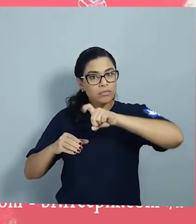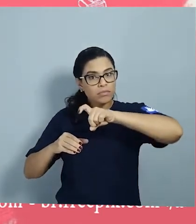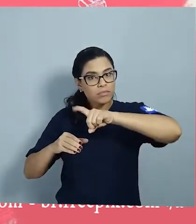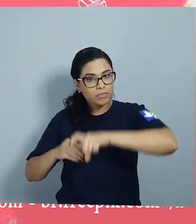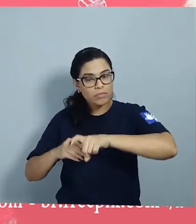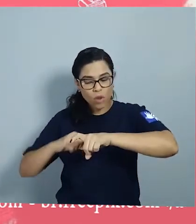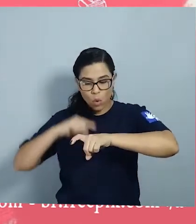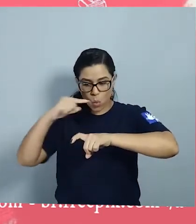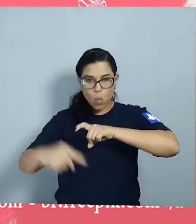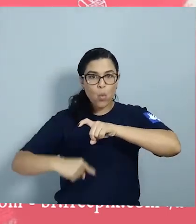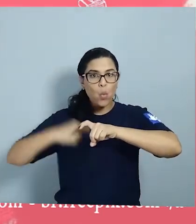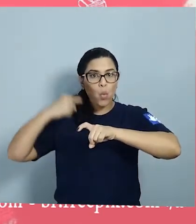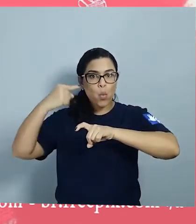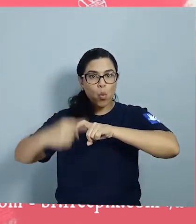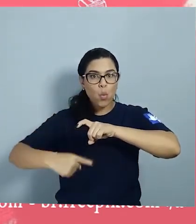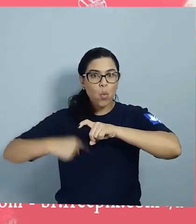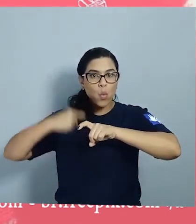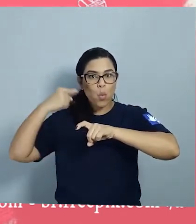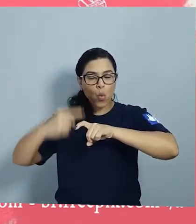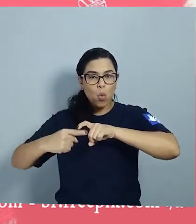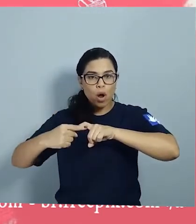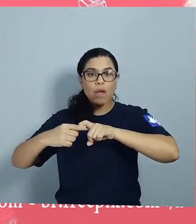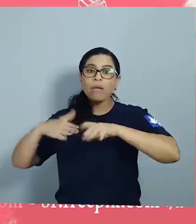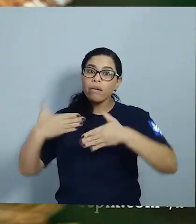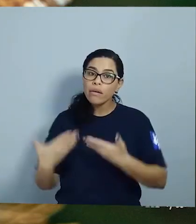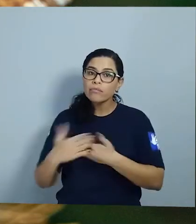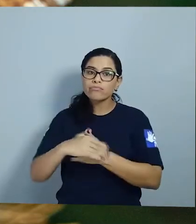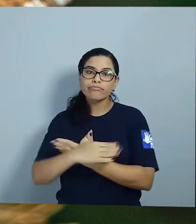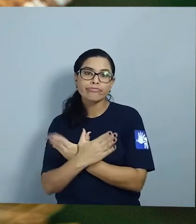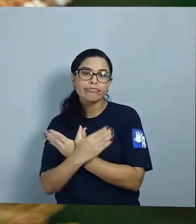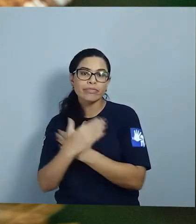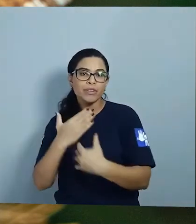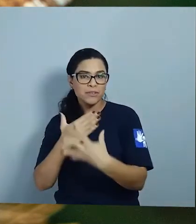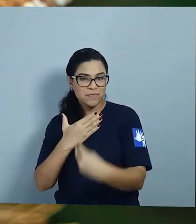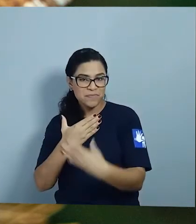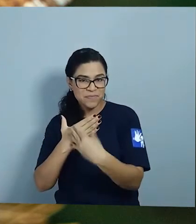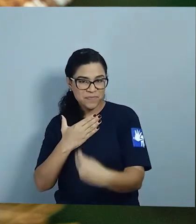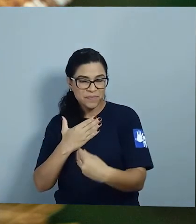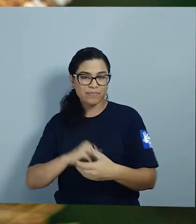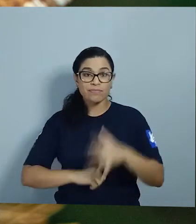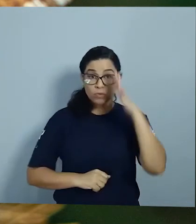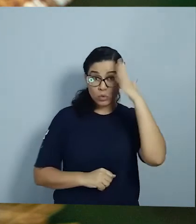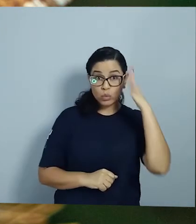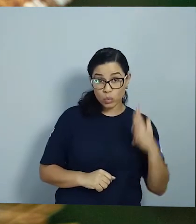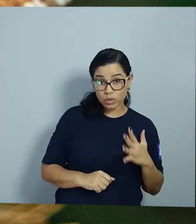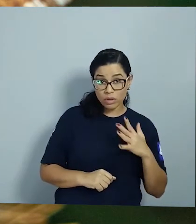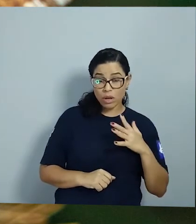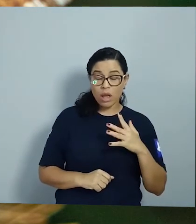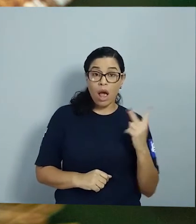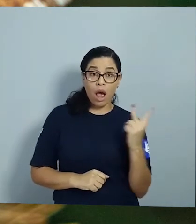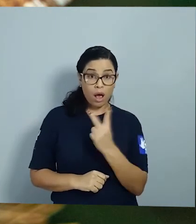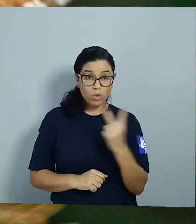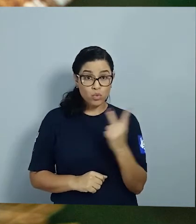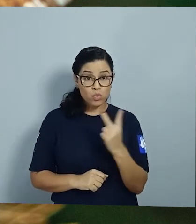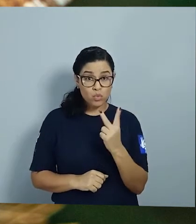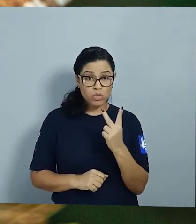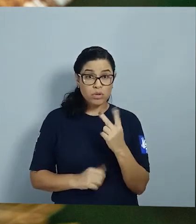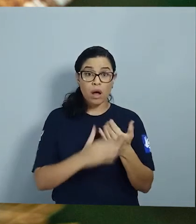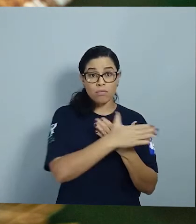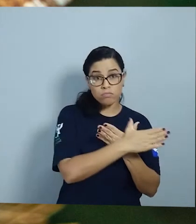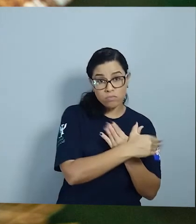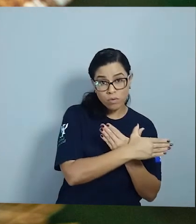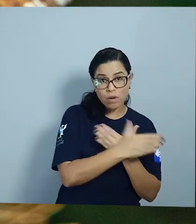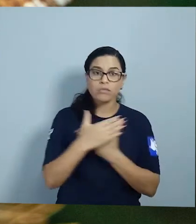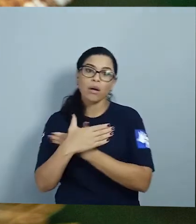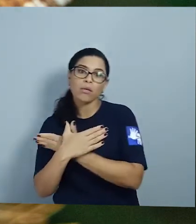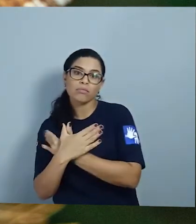depois ela faz um casulo e de lá nasce uma mariposa Júlia, as mariposas e borboletas são da mesma